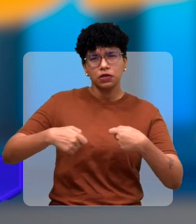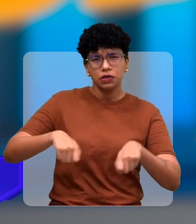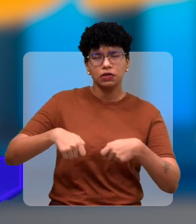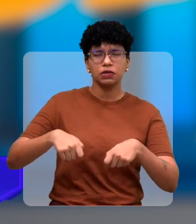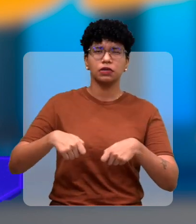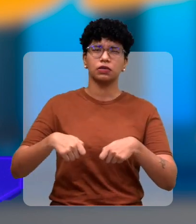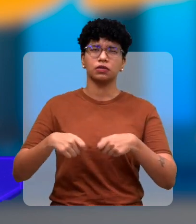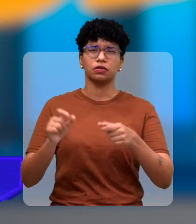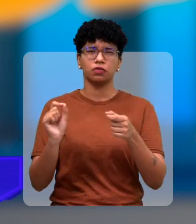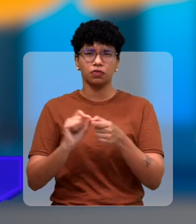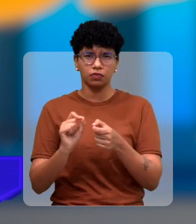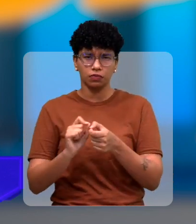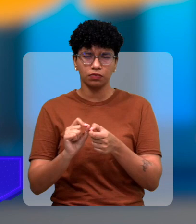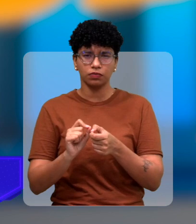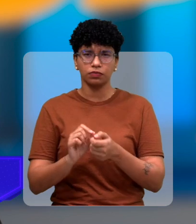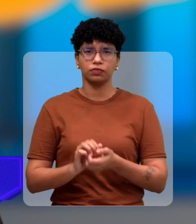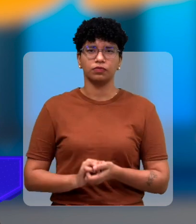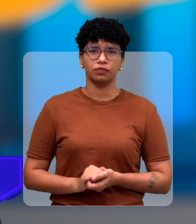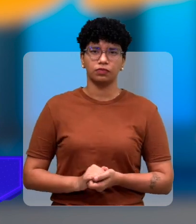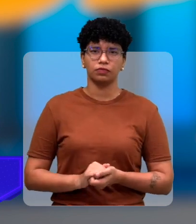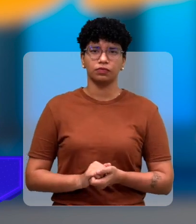paga exame de fundo do olho,